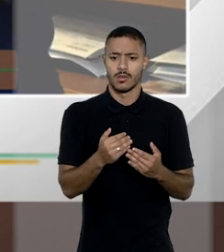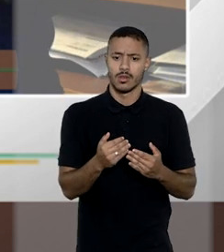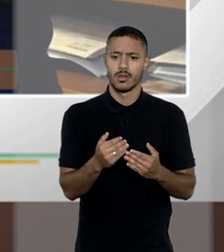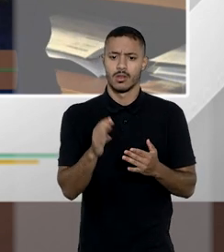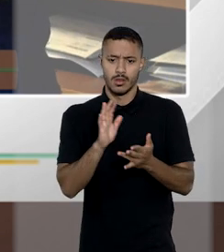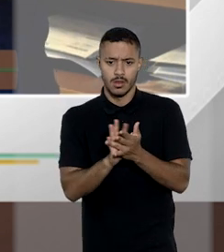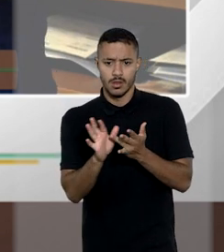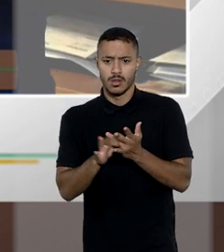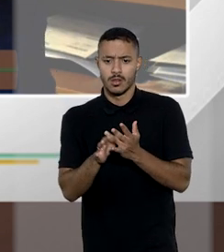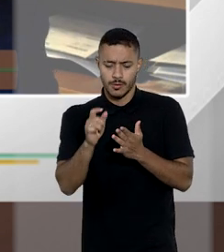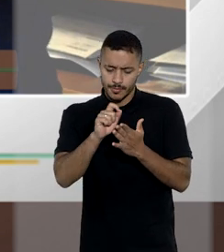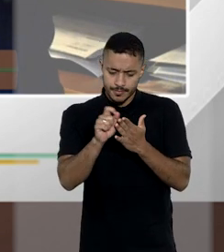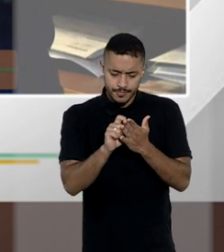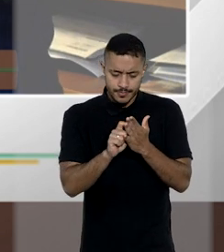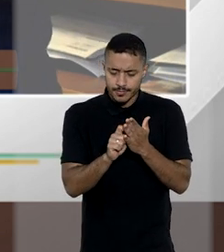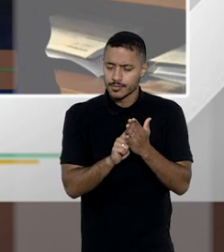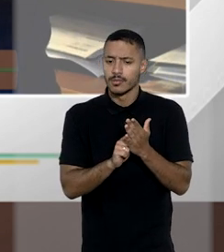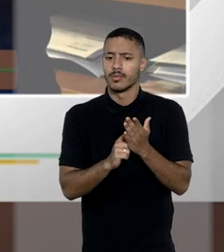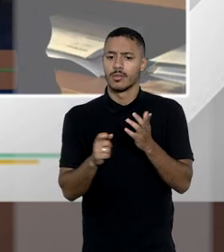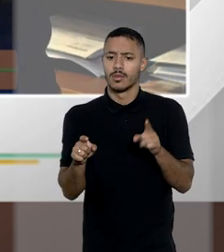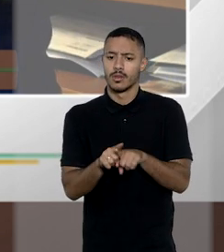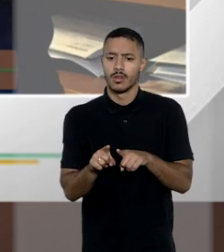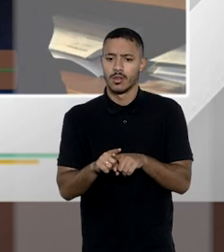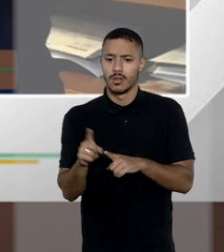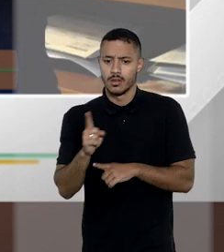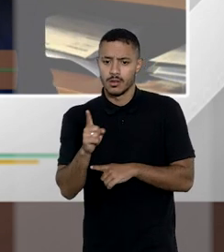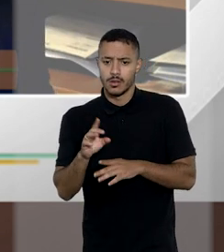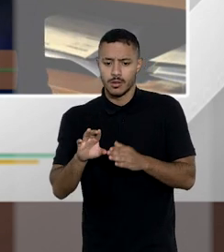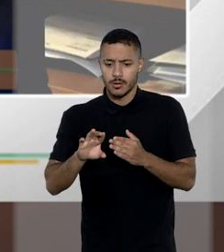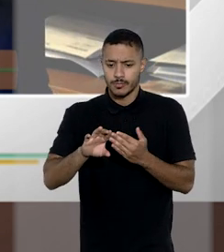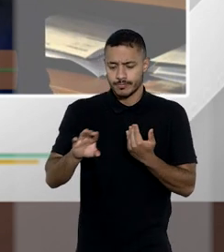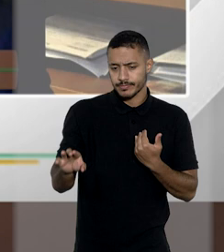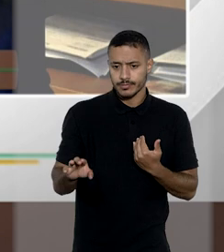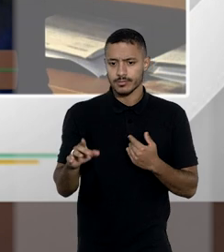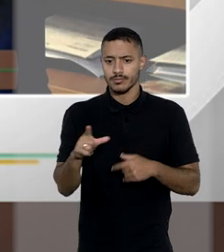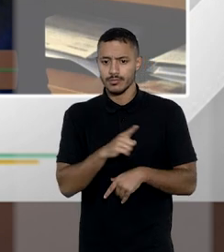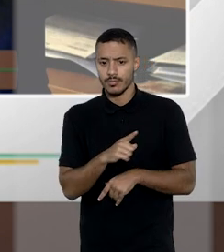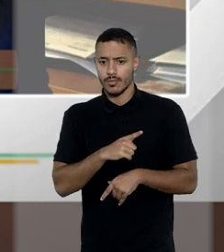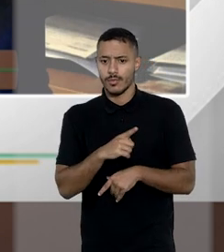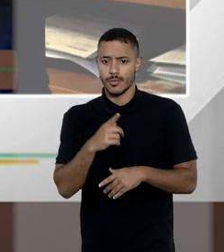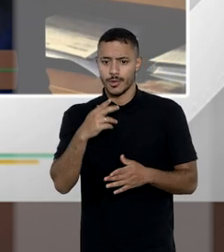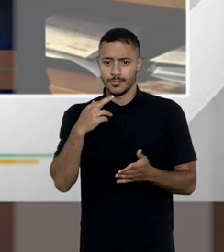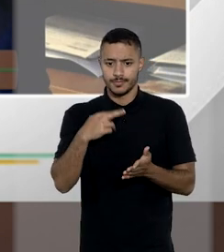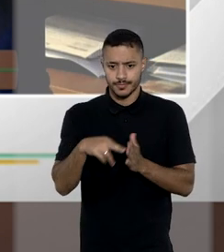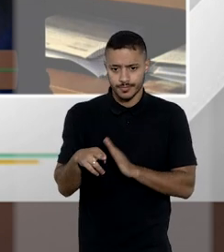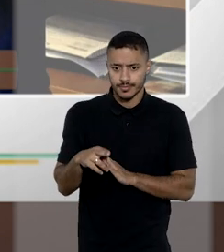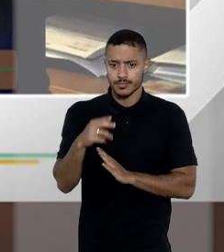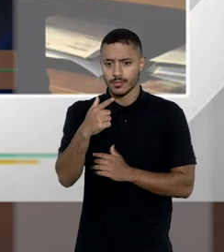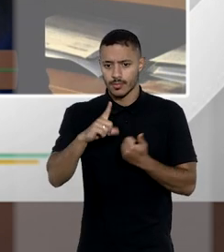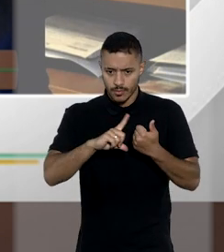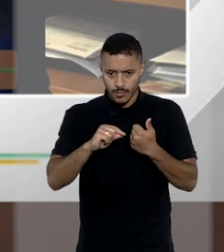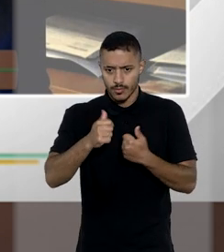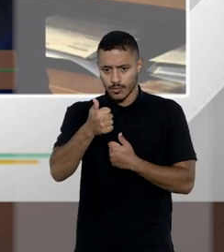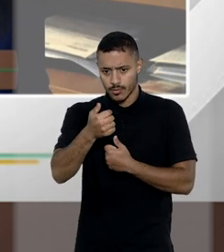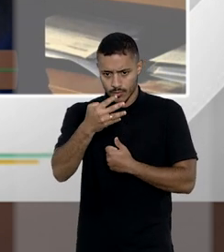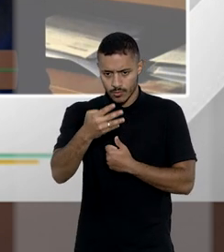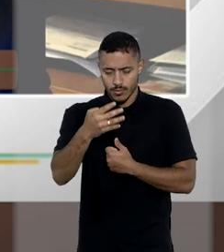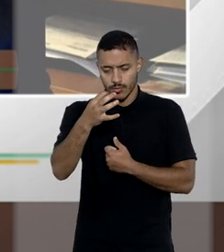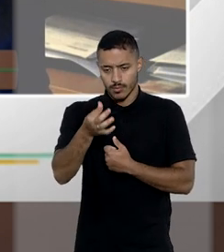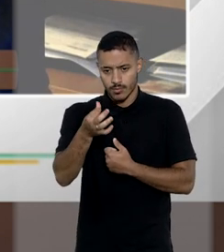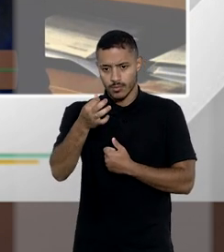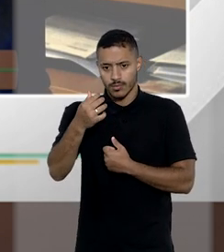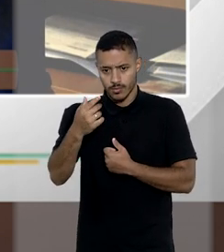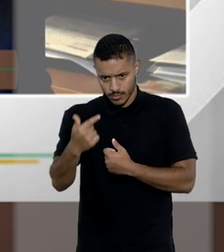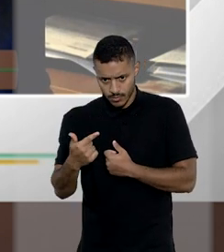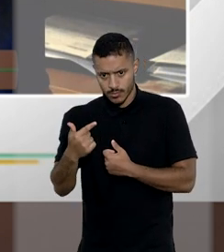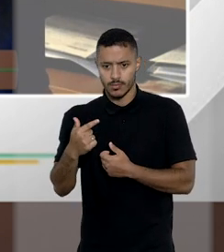pacto antinupcial ou de uma escritura sucessória não obstante exista uma proibição do artigo 426 do